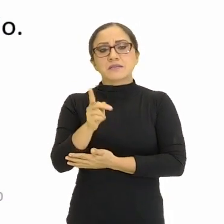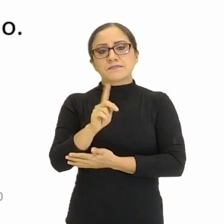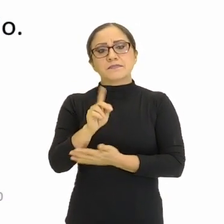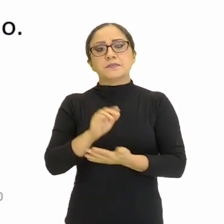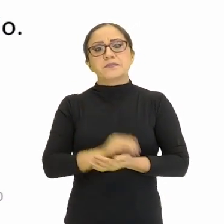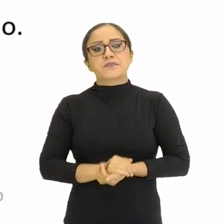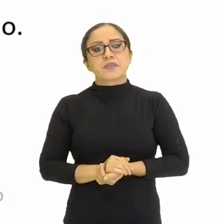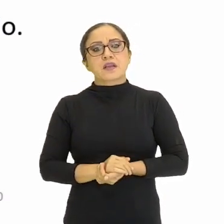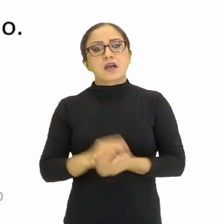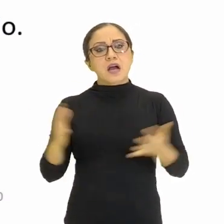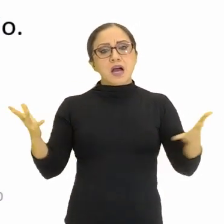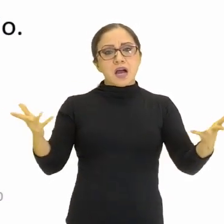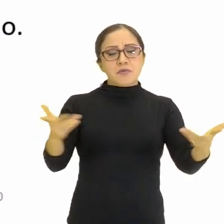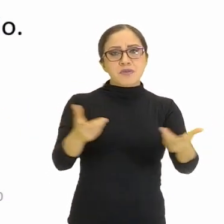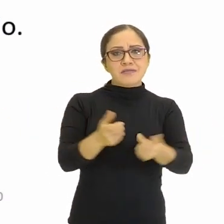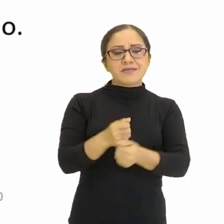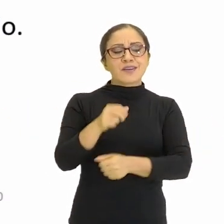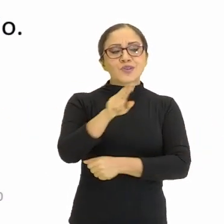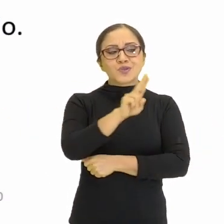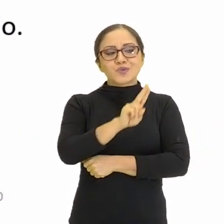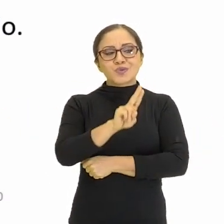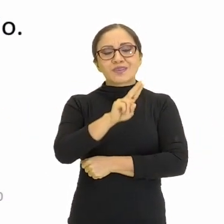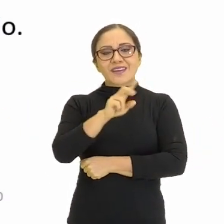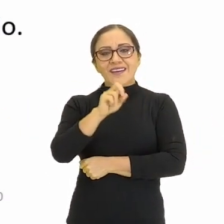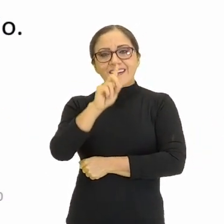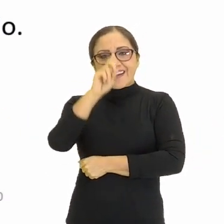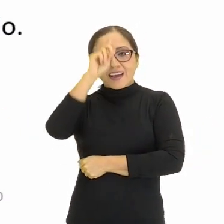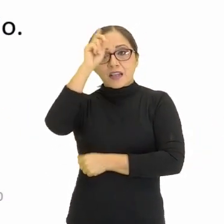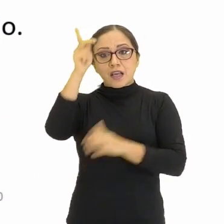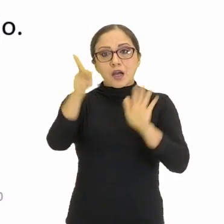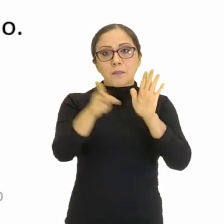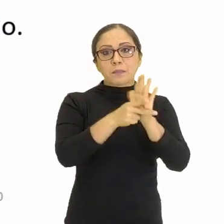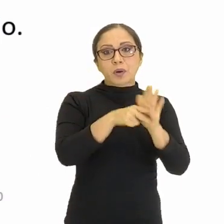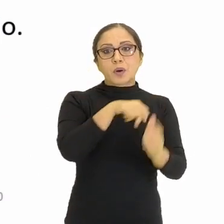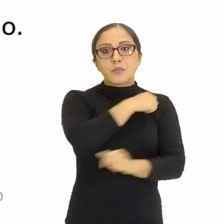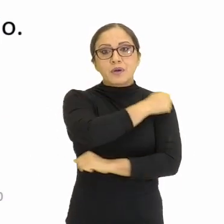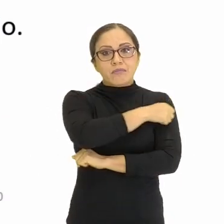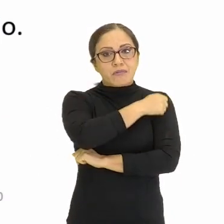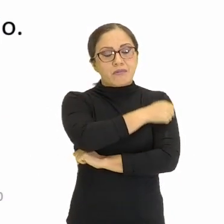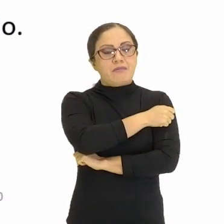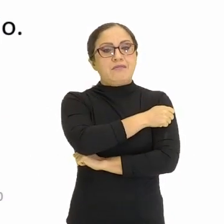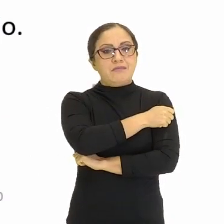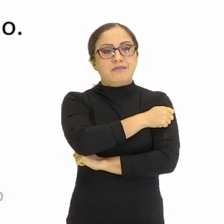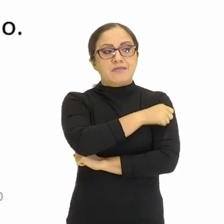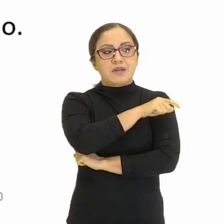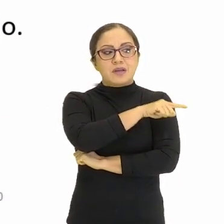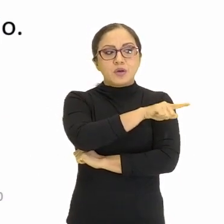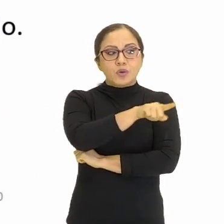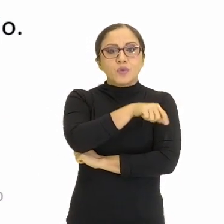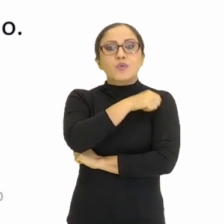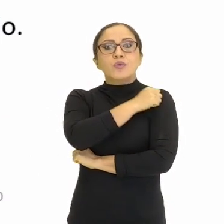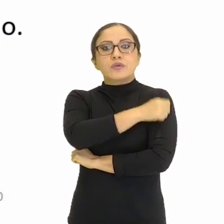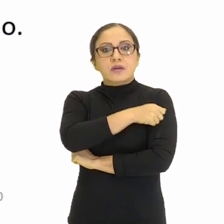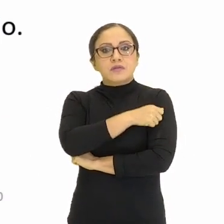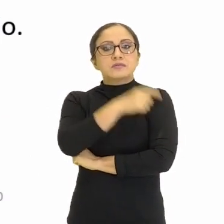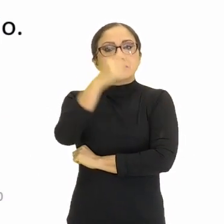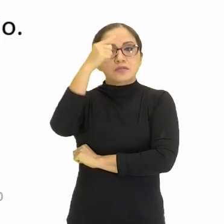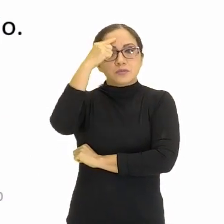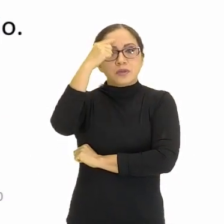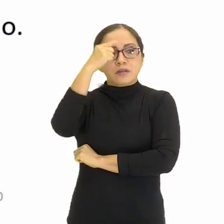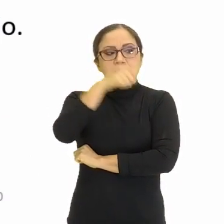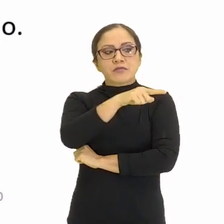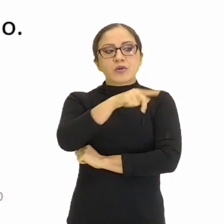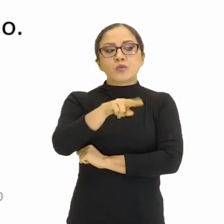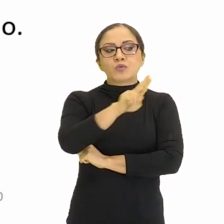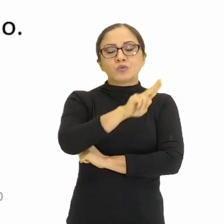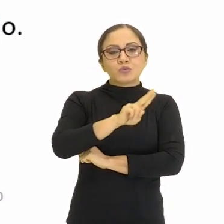A habilidade de usar as ideias dos alunos para a sua síntese. Os alunos pensam e eles vão usar as suas próprias ideias